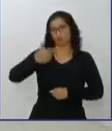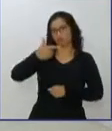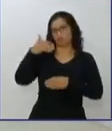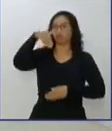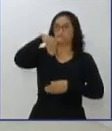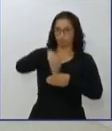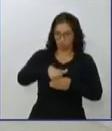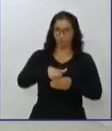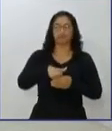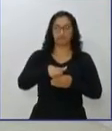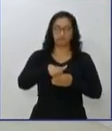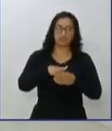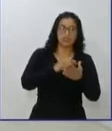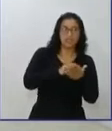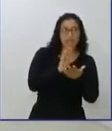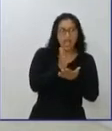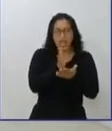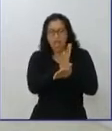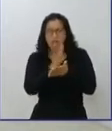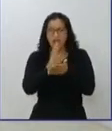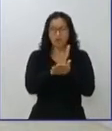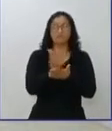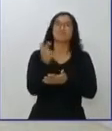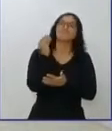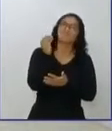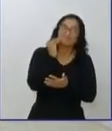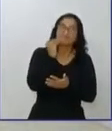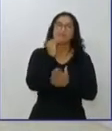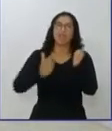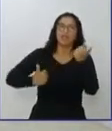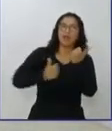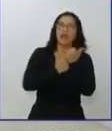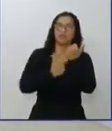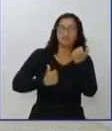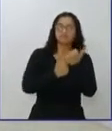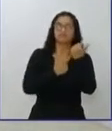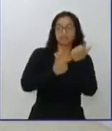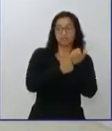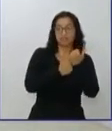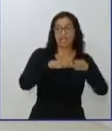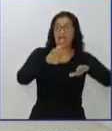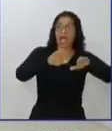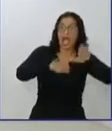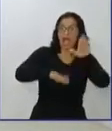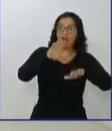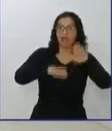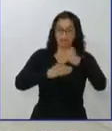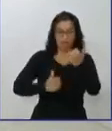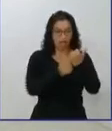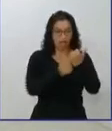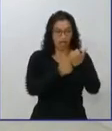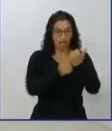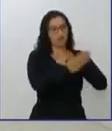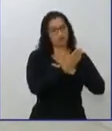turno, onde alguns candidatos tentam angariar apoios. Alguns apoios ajudam, outros acabam prejudicando,